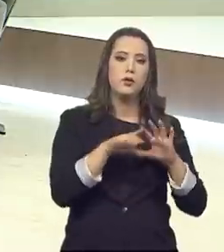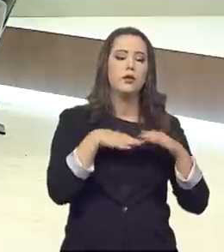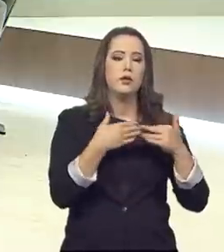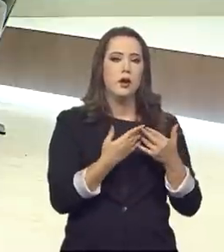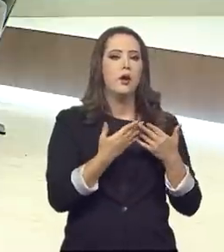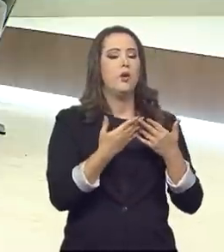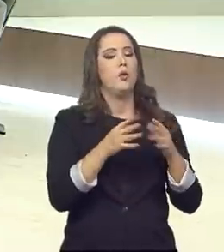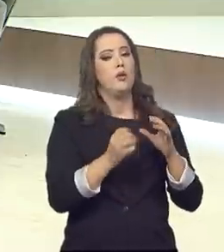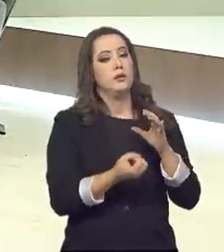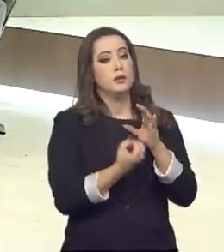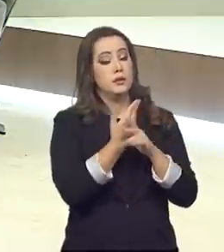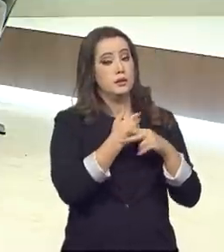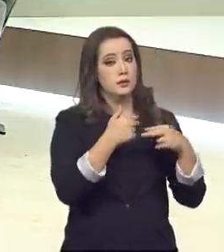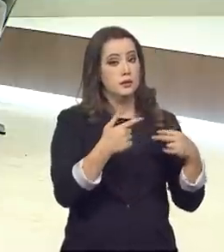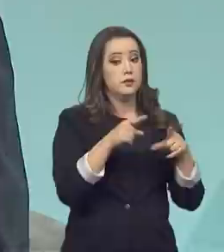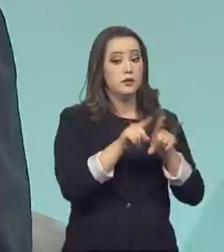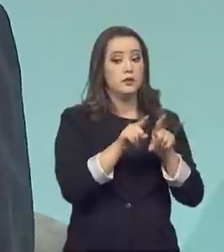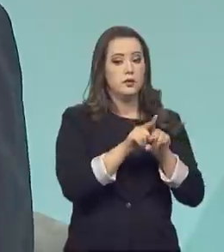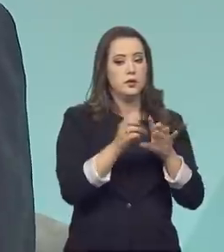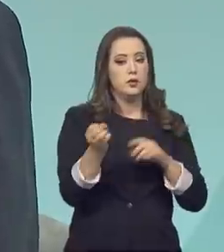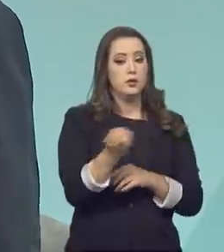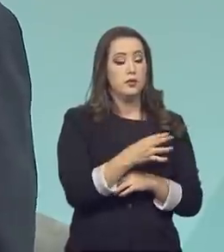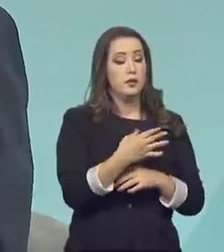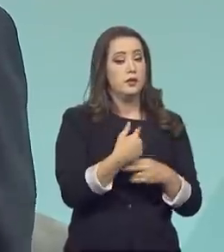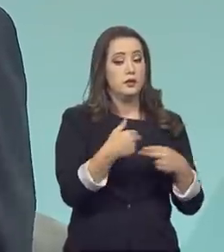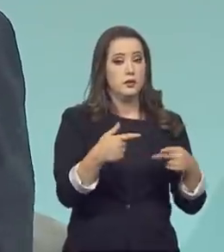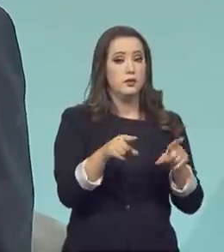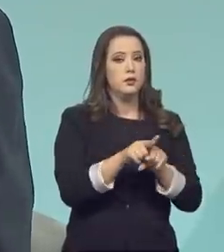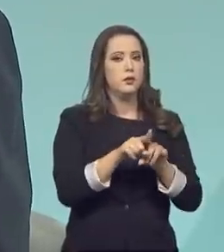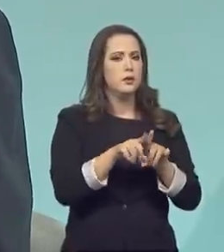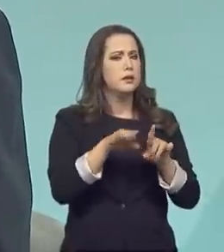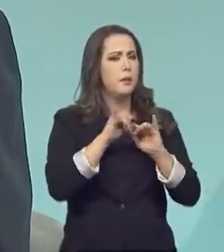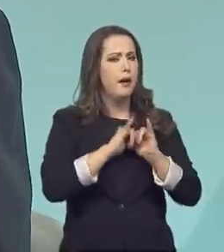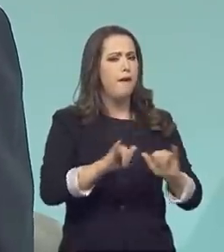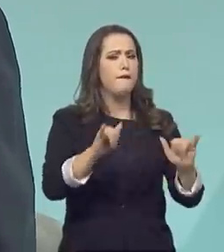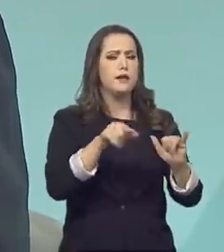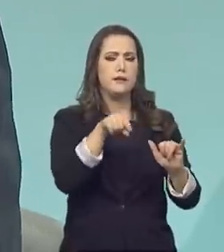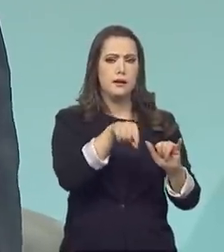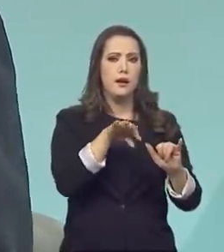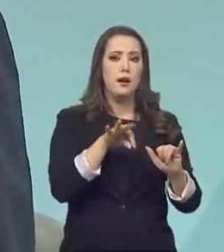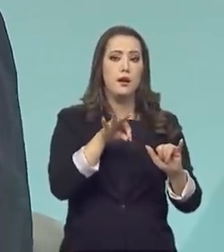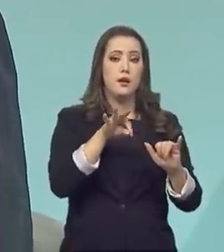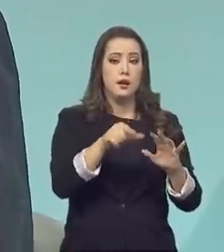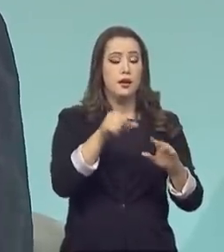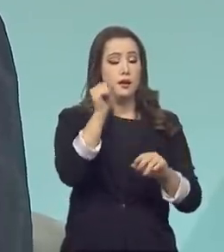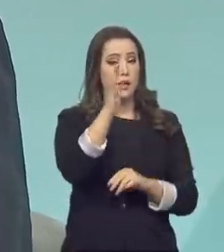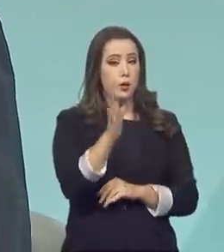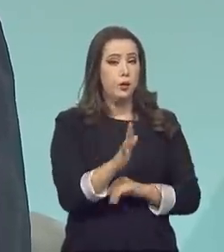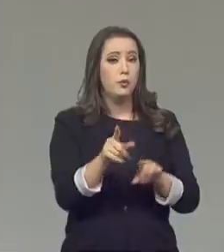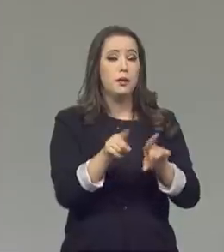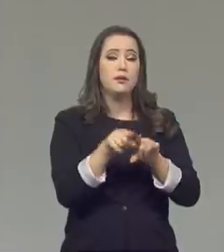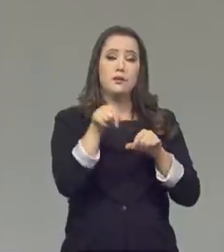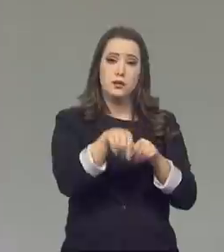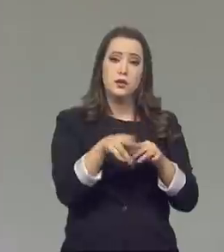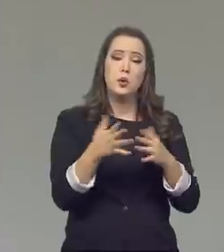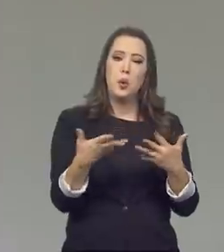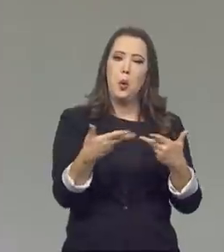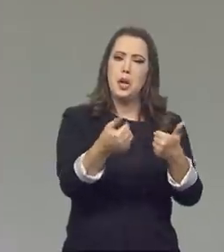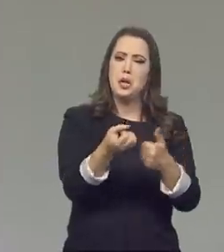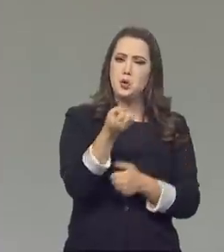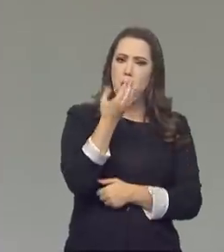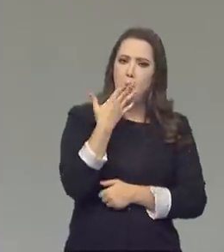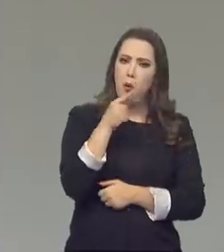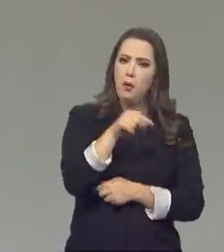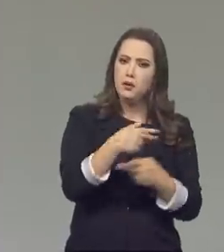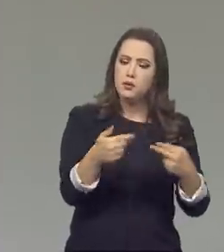produtivo não só inova nos seus produtos, mas também comunica dentro do mercado que o produto dele tem qualidade. Bacana,